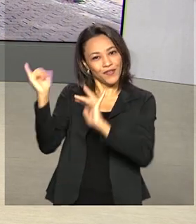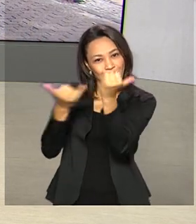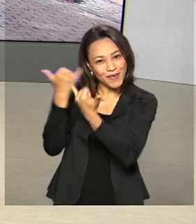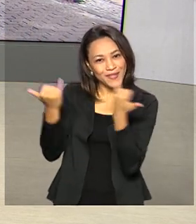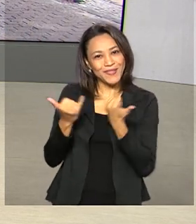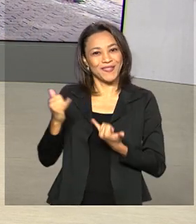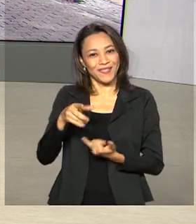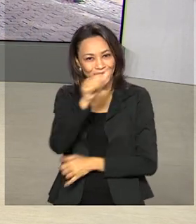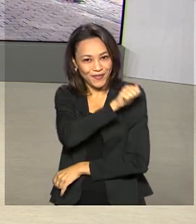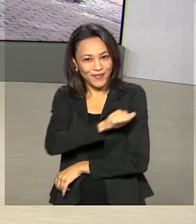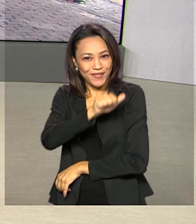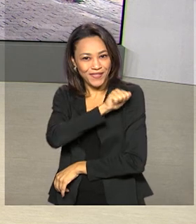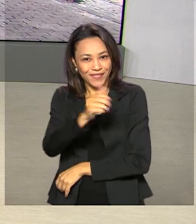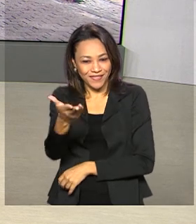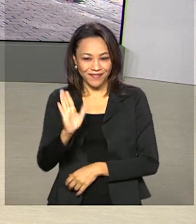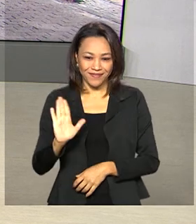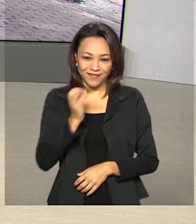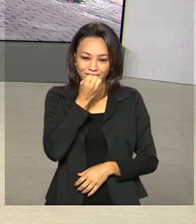Alessandra, bom dia!